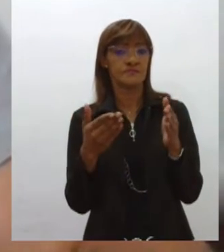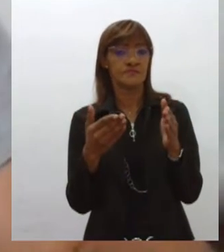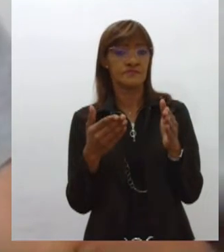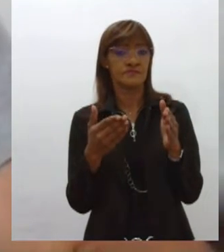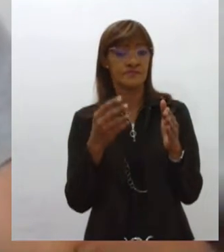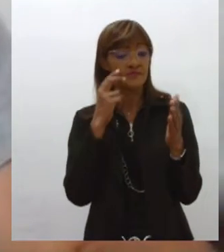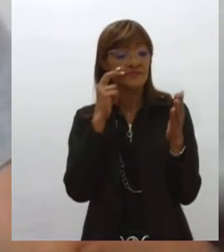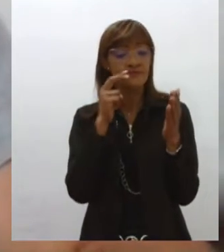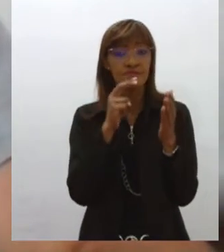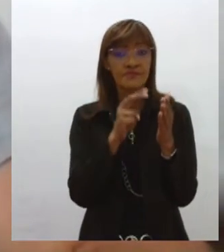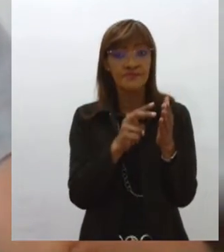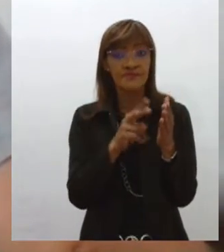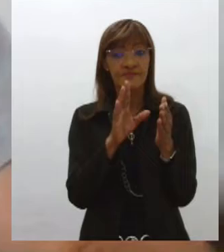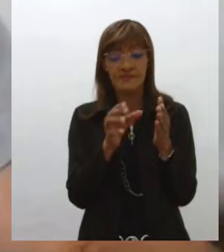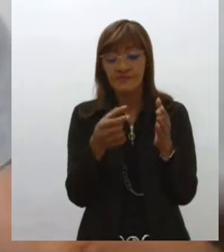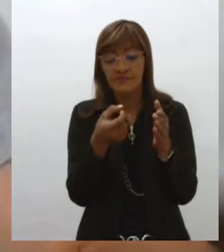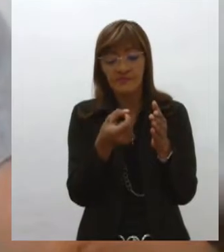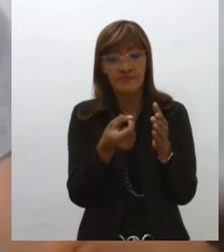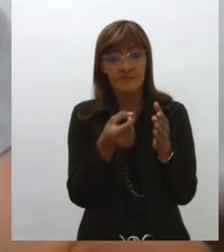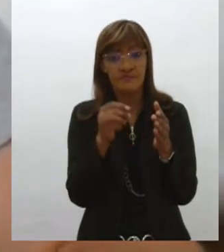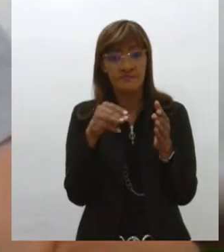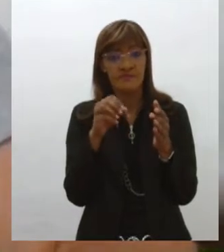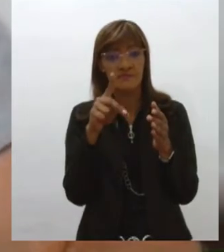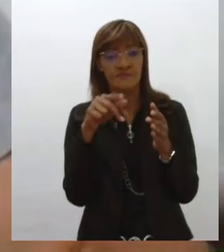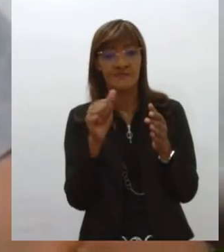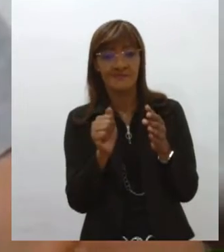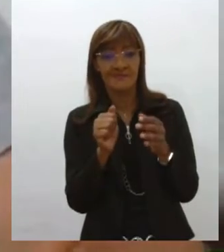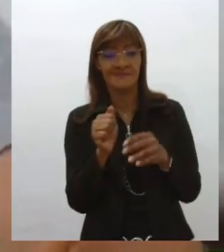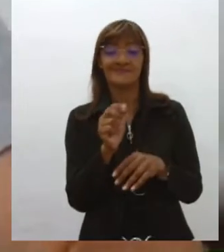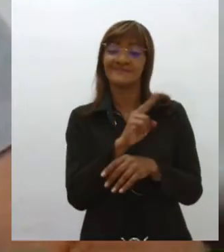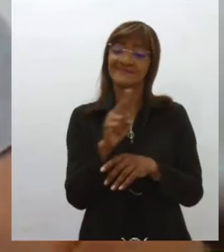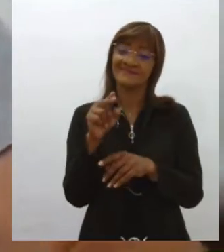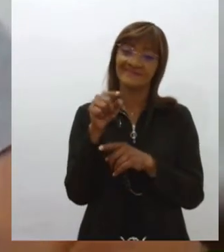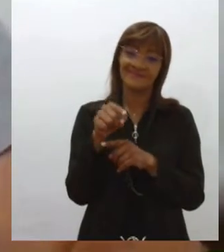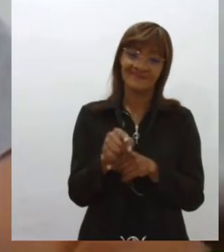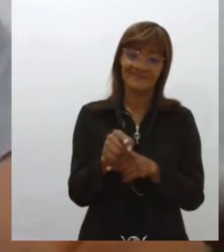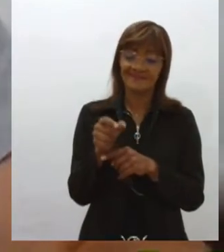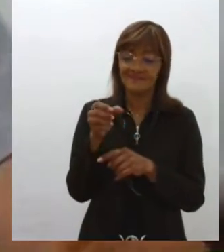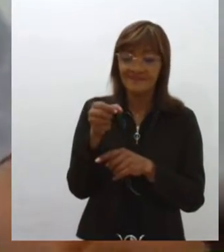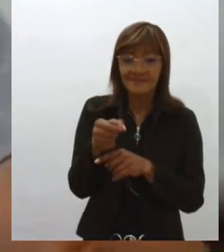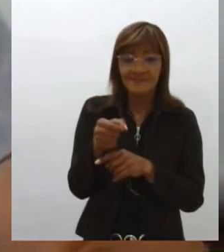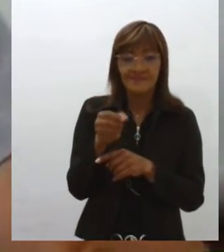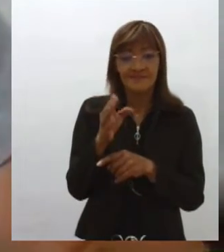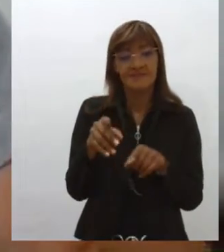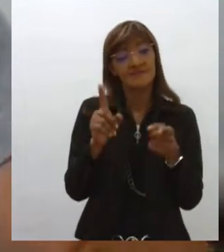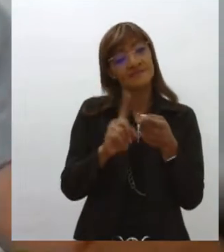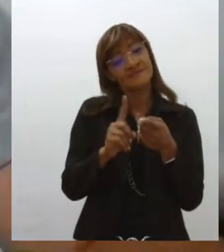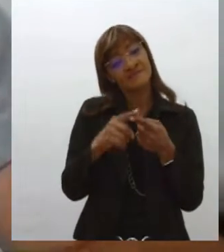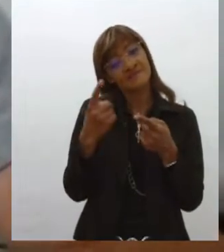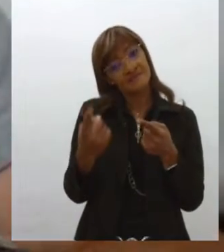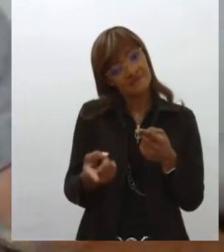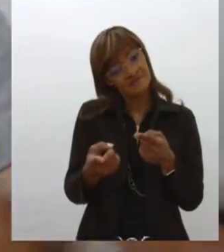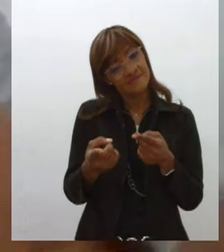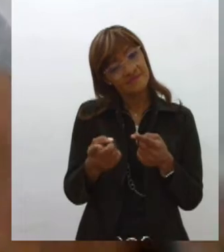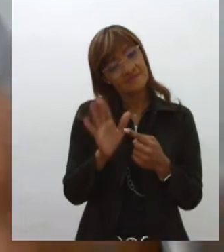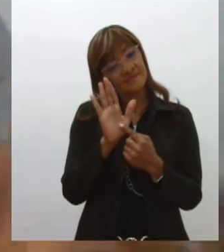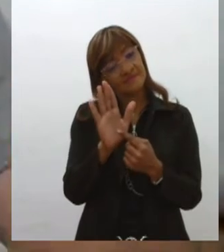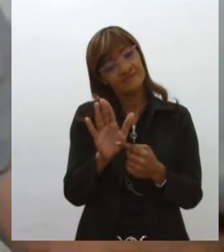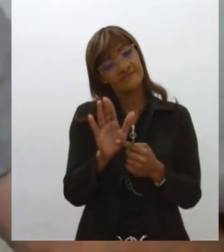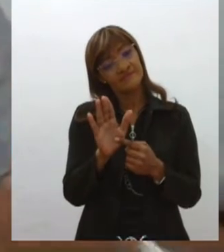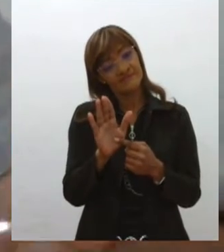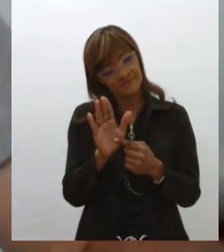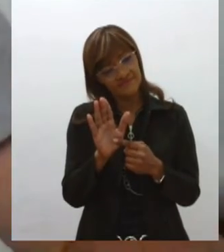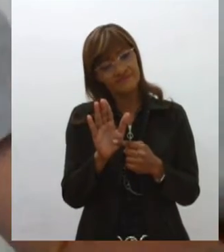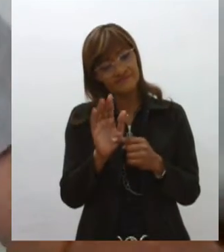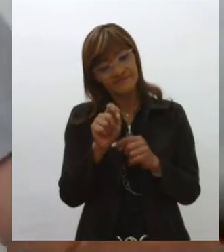Aquela mulher lá, ela se chama República, e essa República, ela também é um símbolo criado, né? Junto